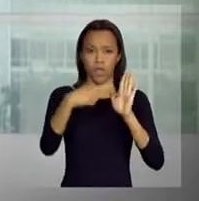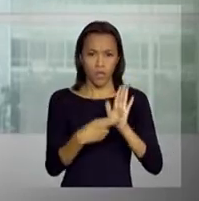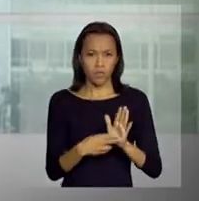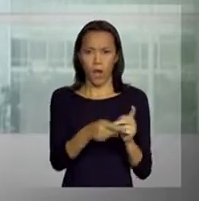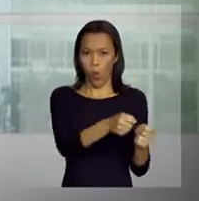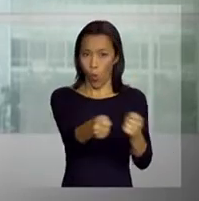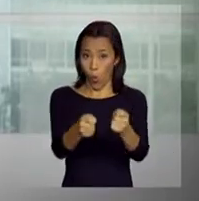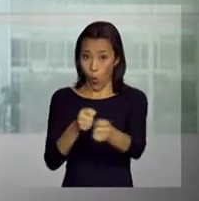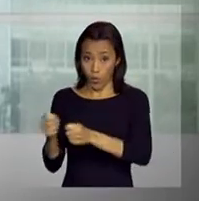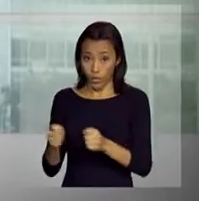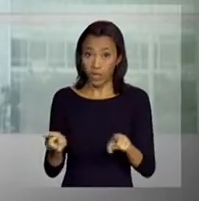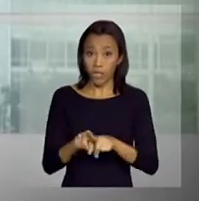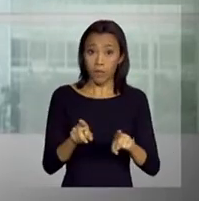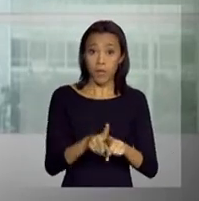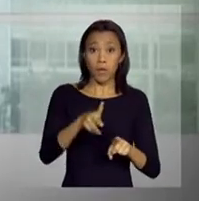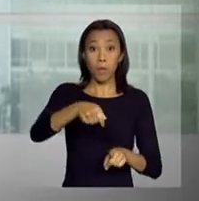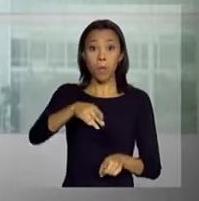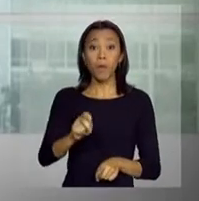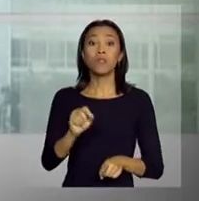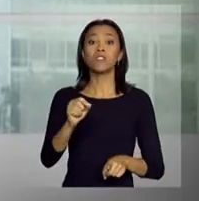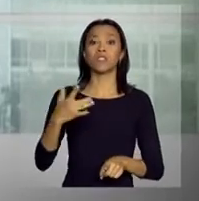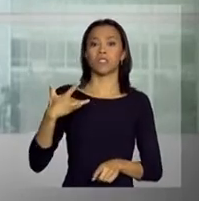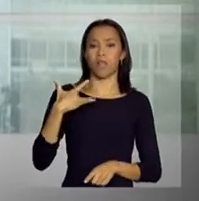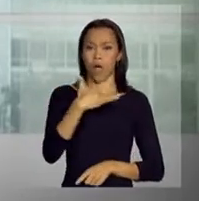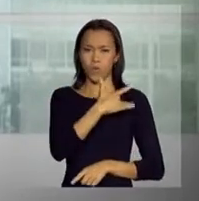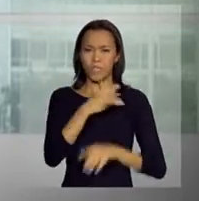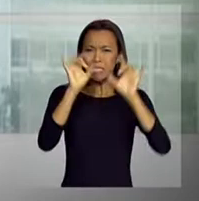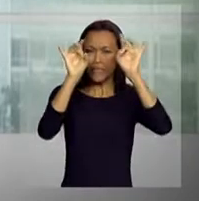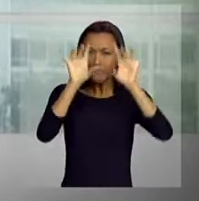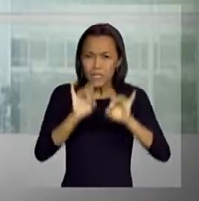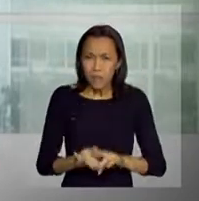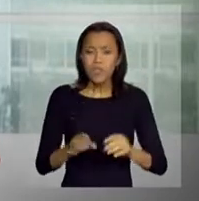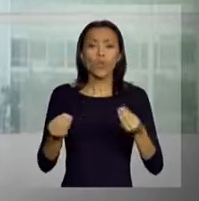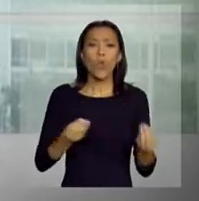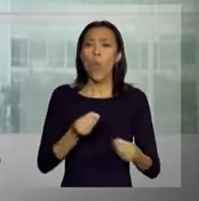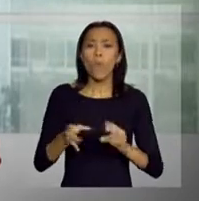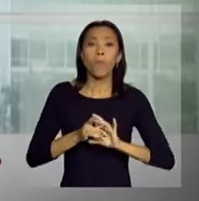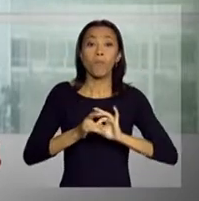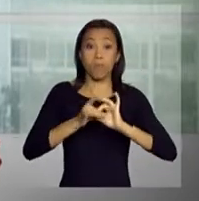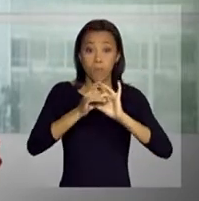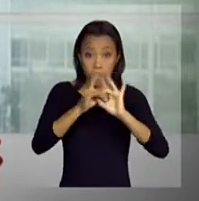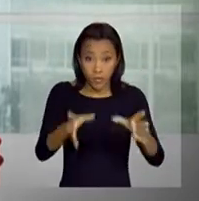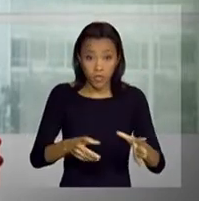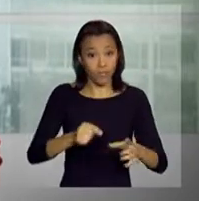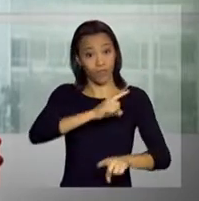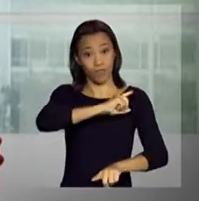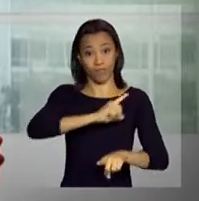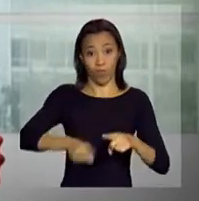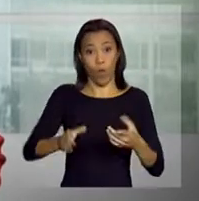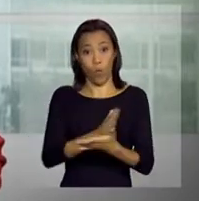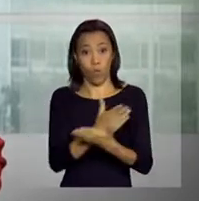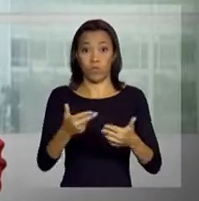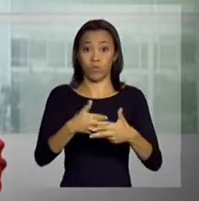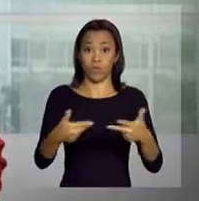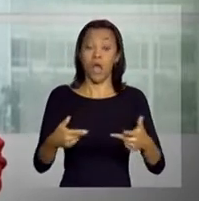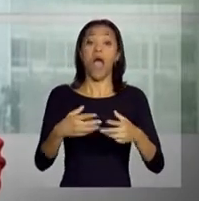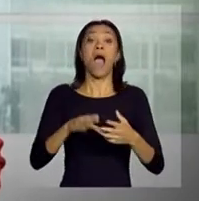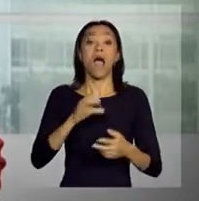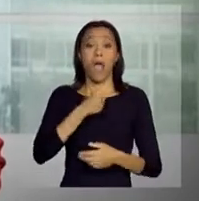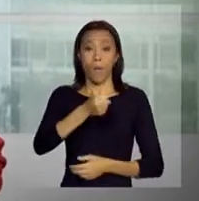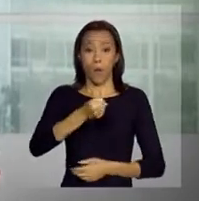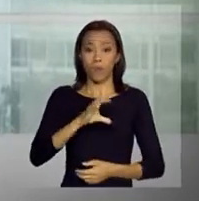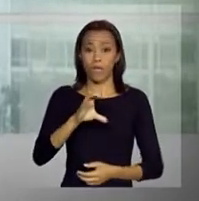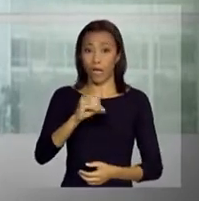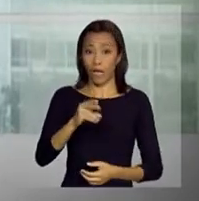controle da cobertura de planos de saúde, especialmente sobre as autorizações e procedimentos negados. A repórter Carolina Monteiro vai